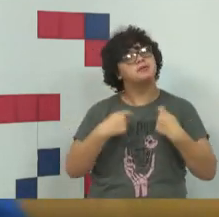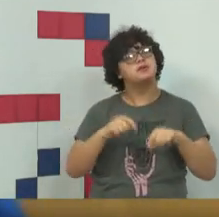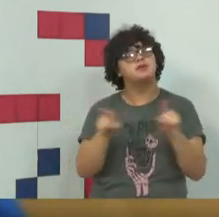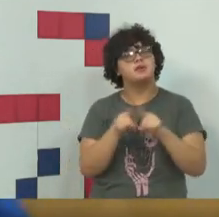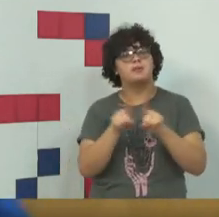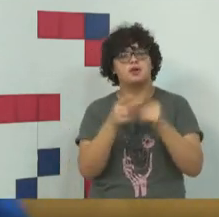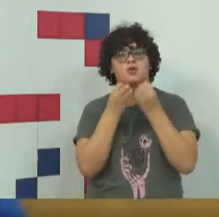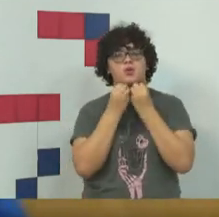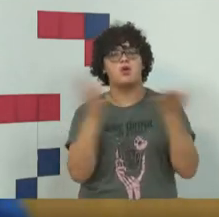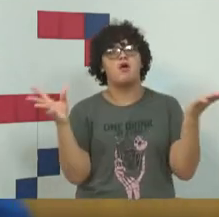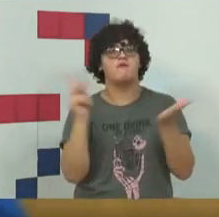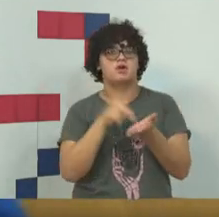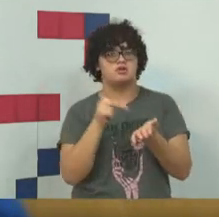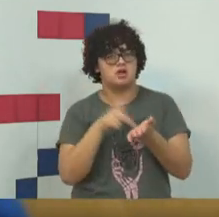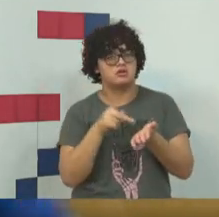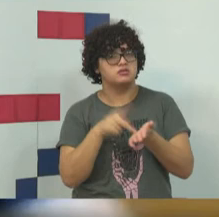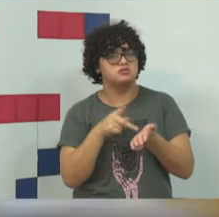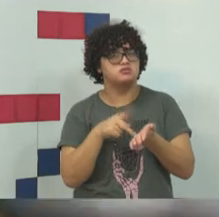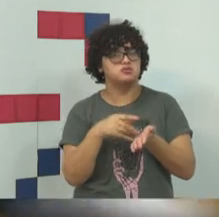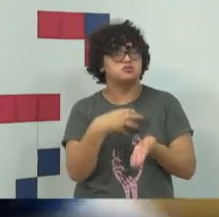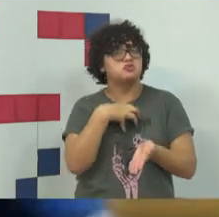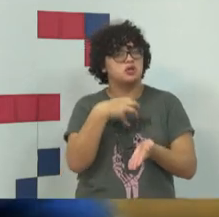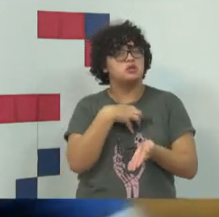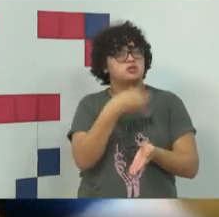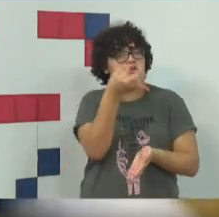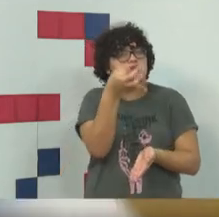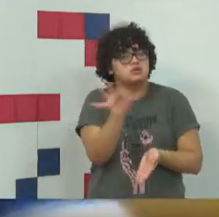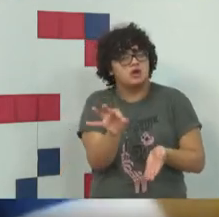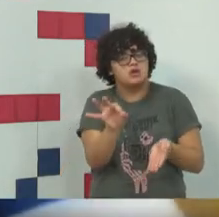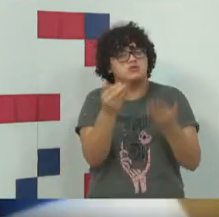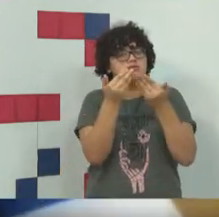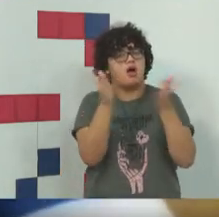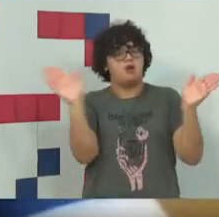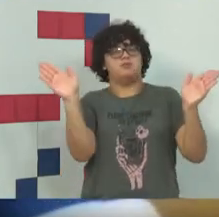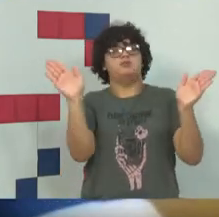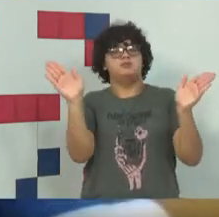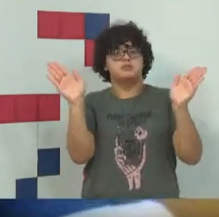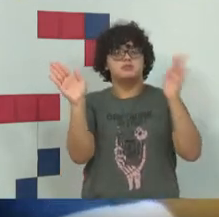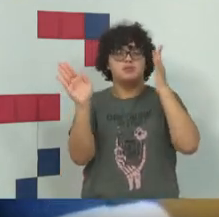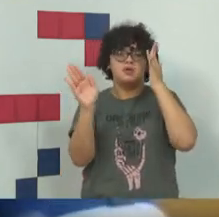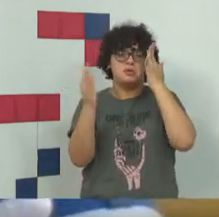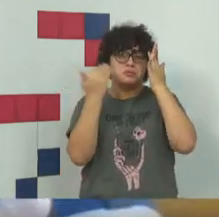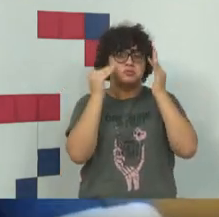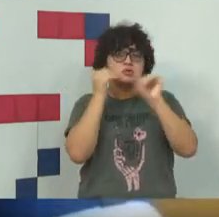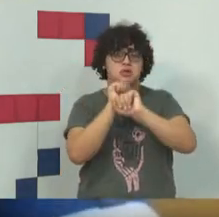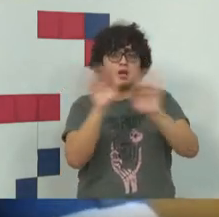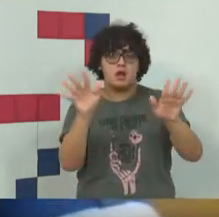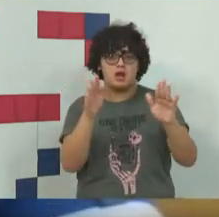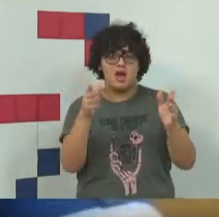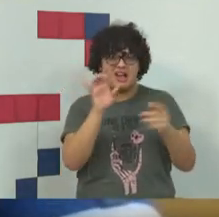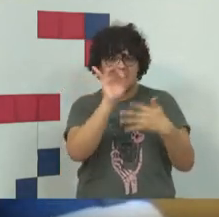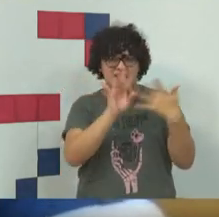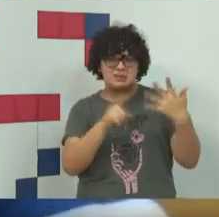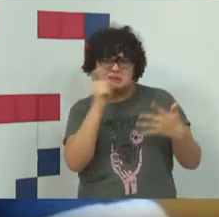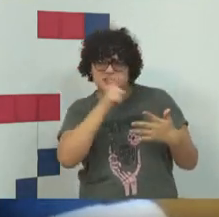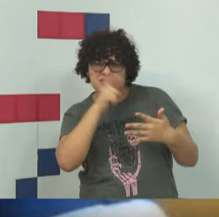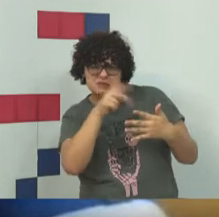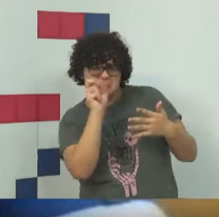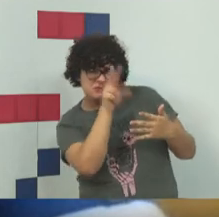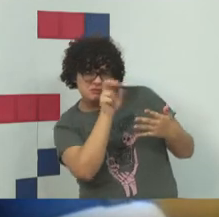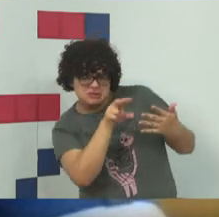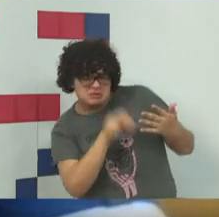a verdade de uma maneira também mais ampla. Então, claro, cada mentira que a gente identifica,